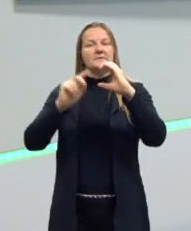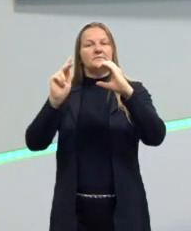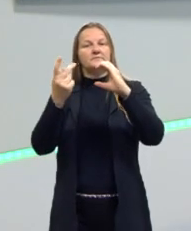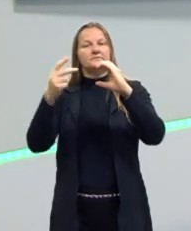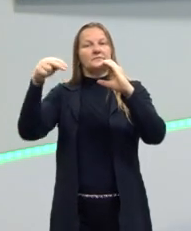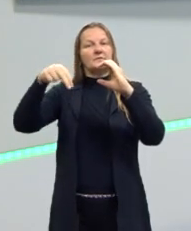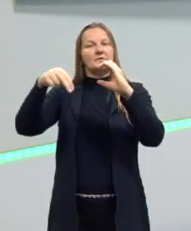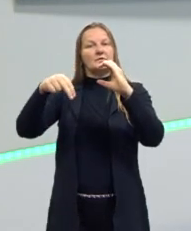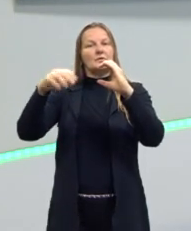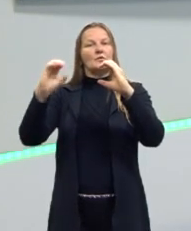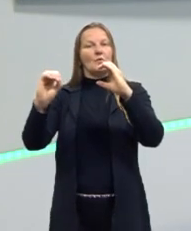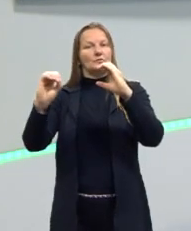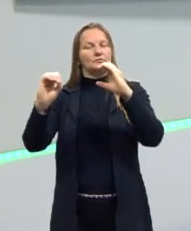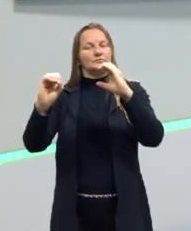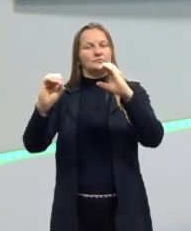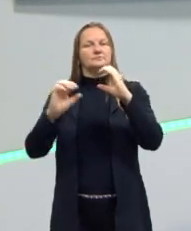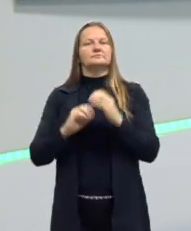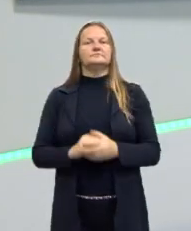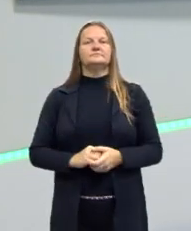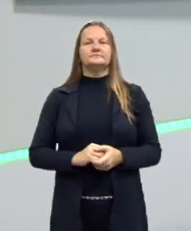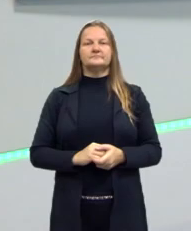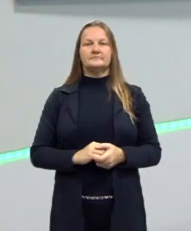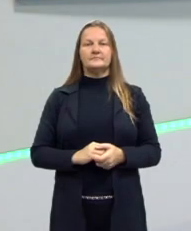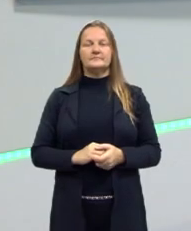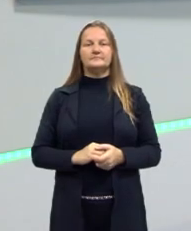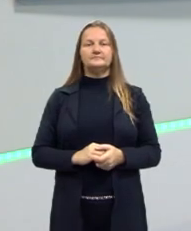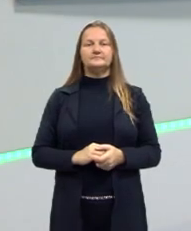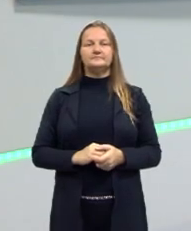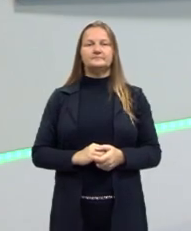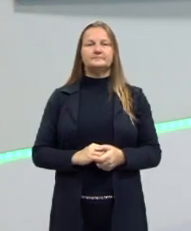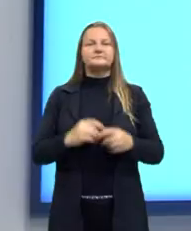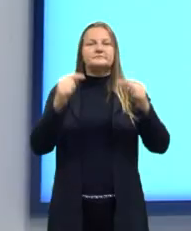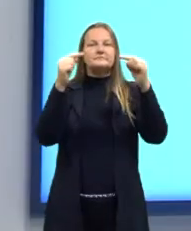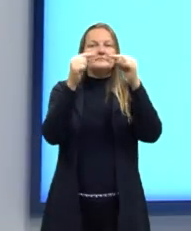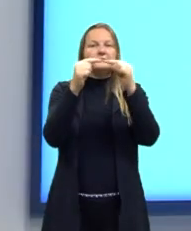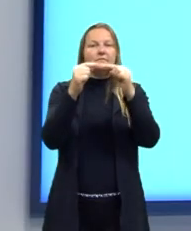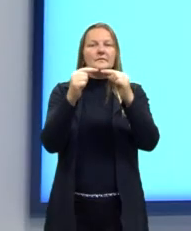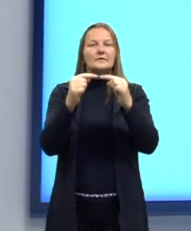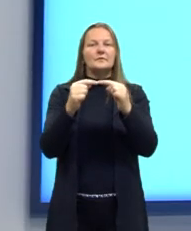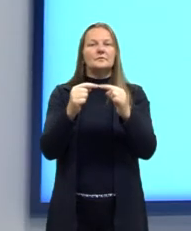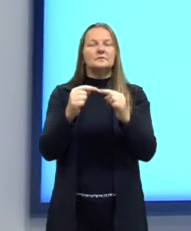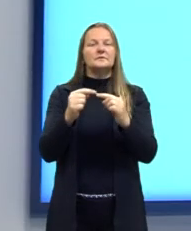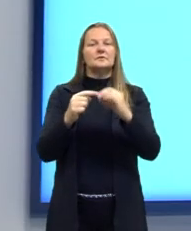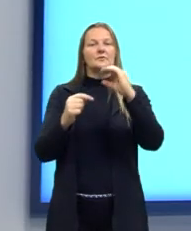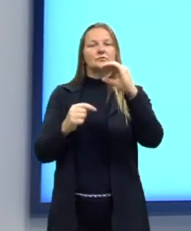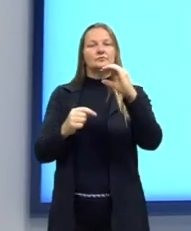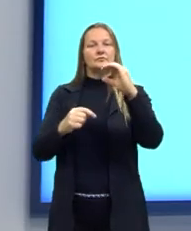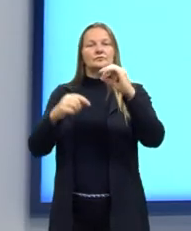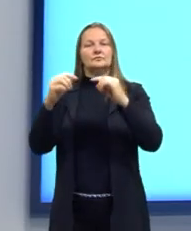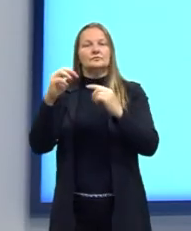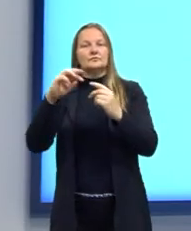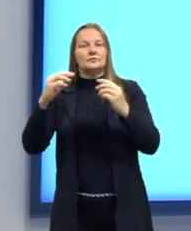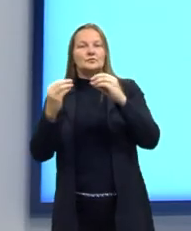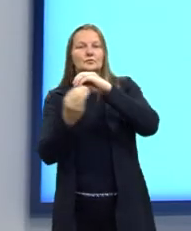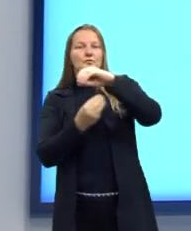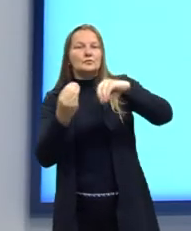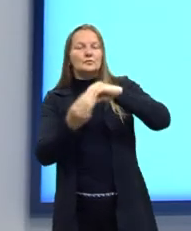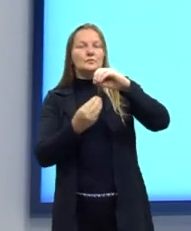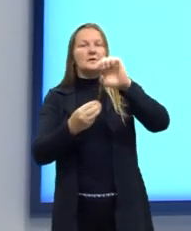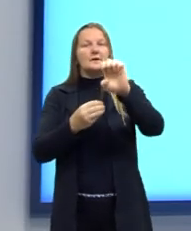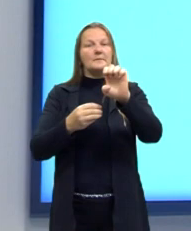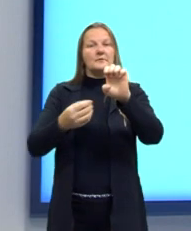nitrogênio e oxigênio. E com essa combinação dos quatro, desses quatro elementos químicos, a gente pode ter